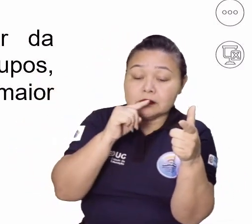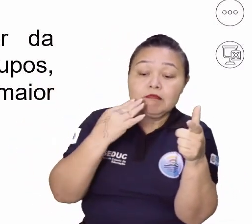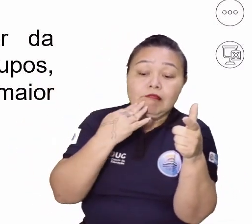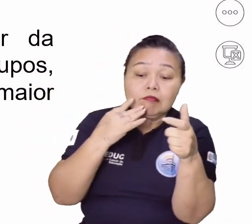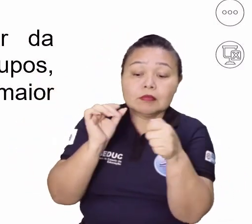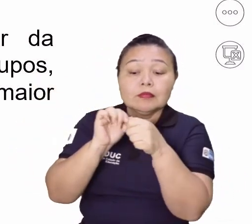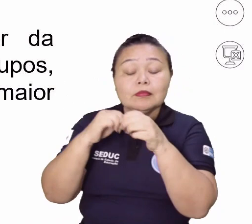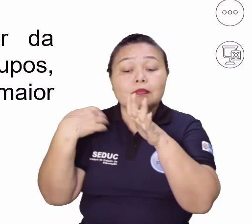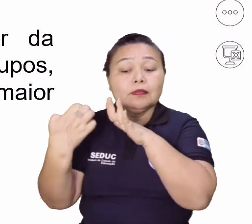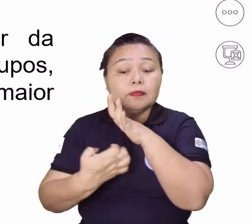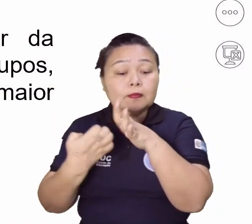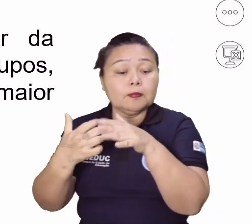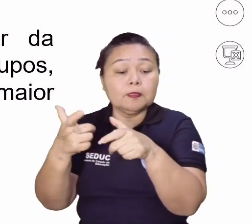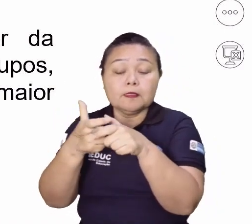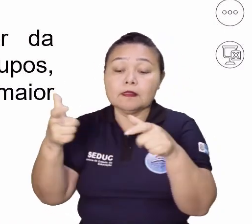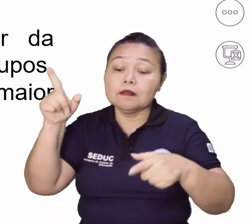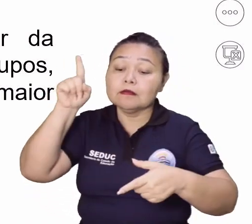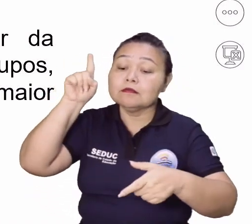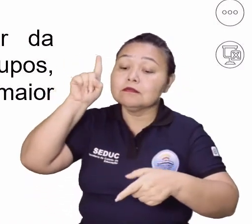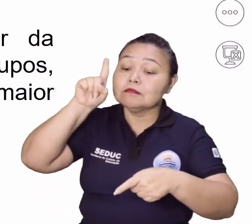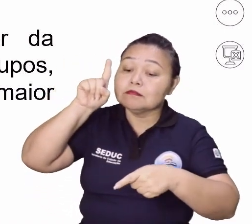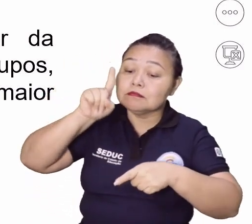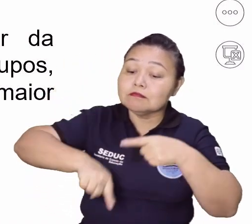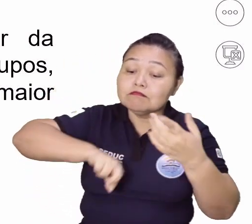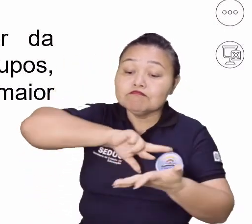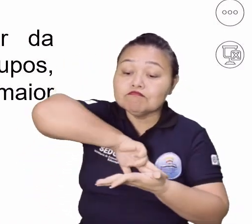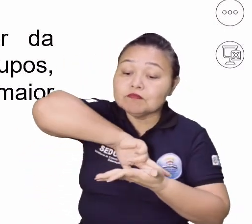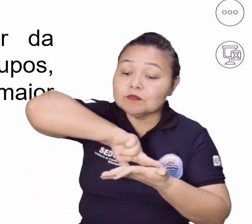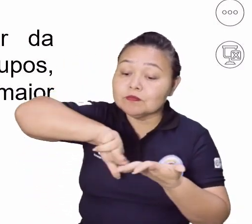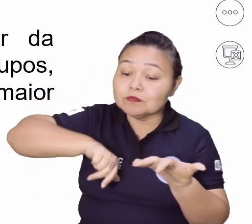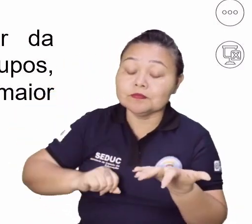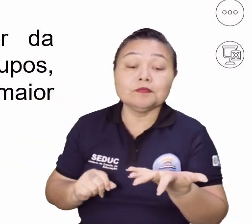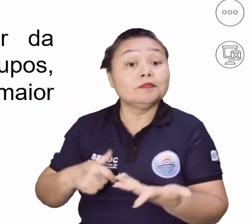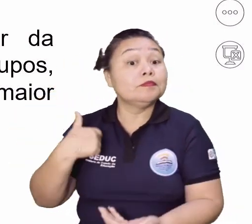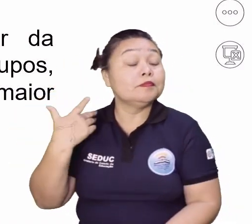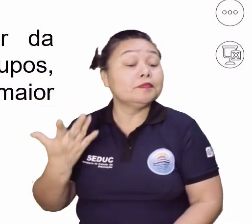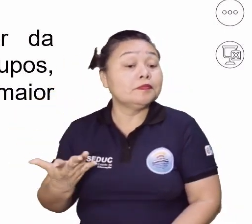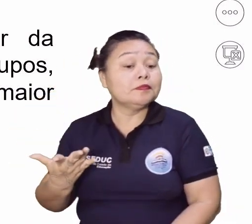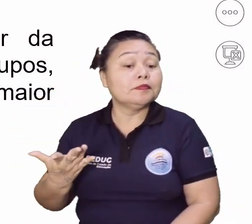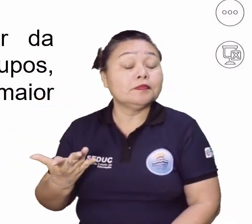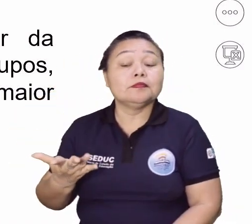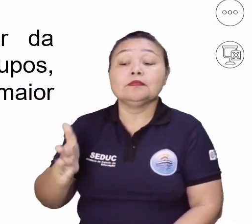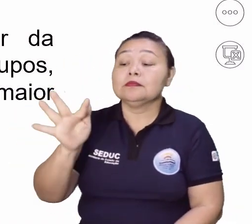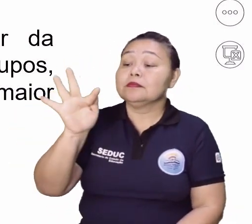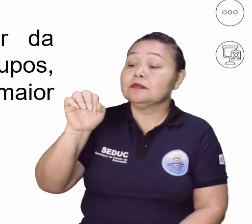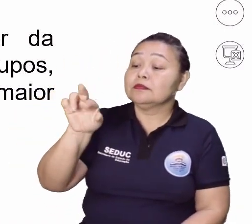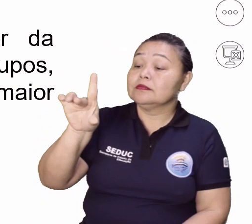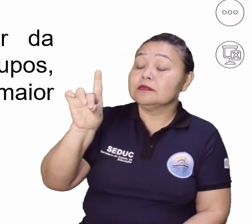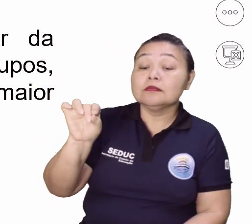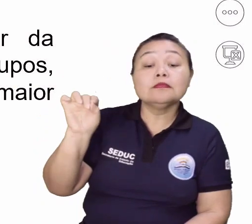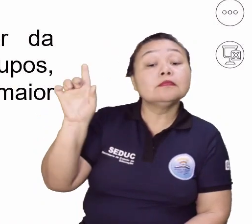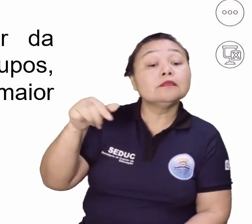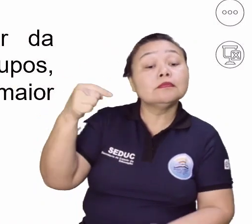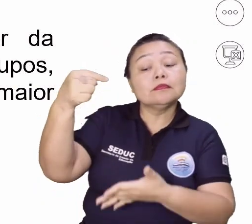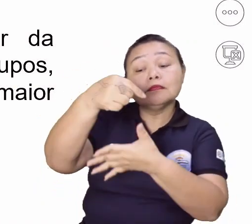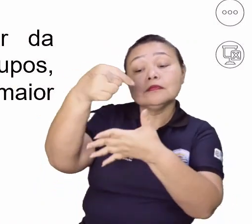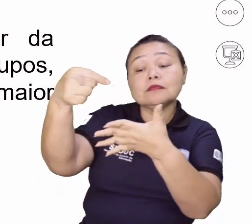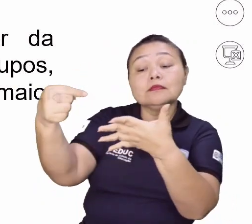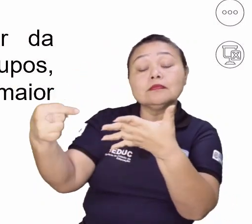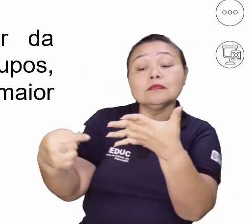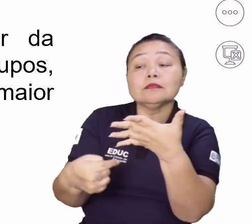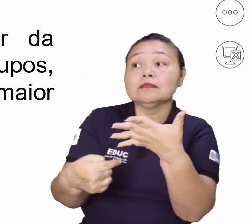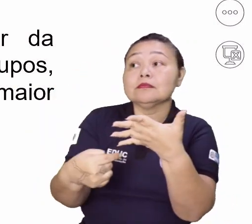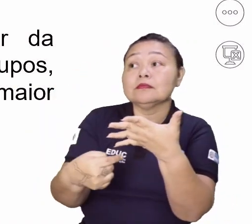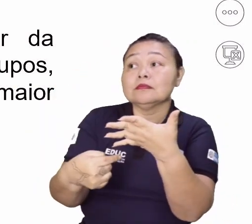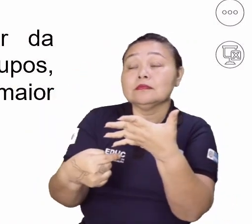fabricação e maior produção. E aí, gente? Sobre o Fordismo, qual dessas alternativas vocês